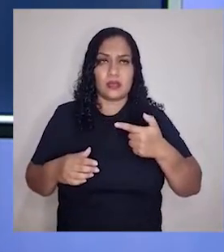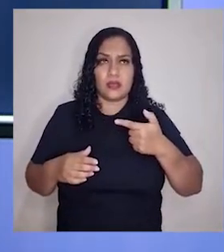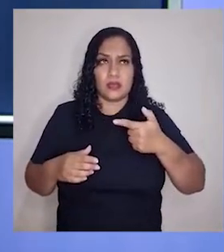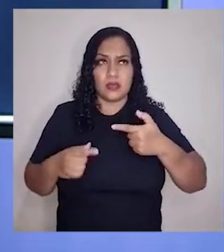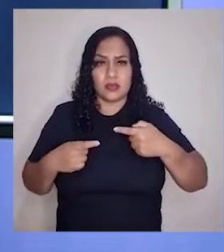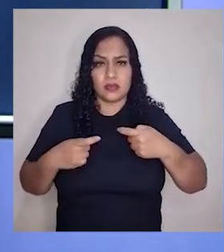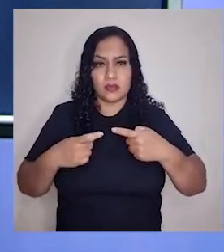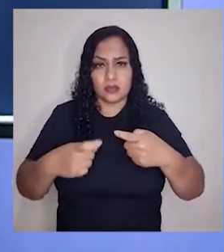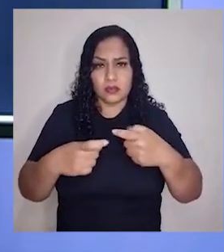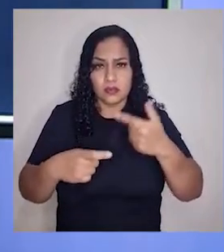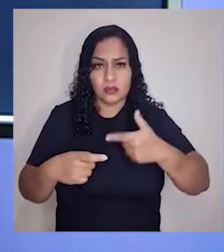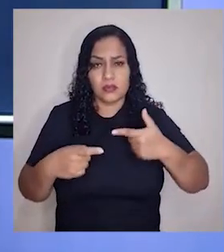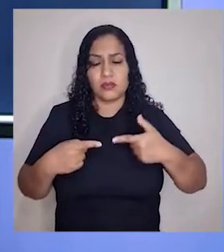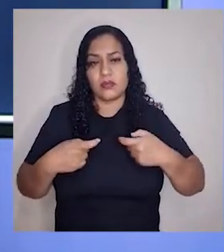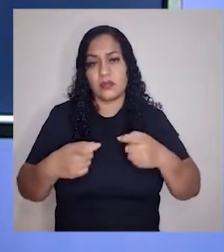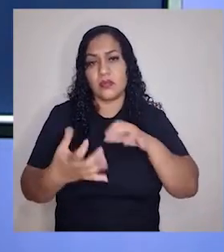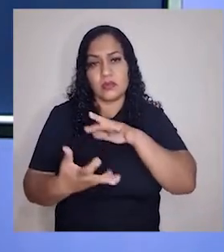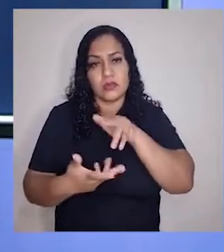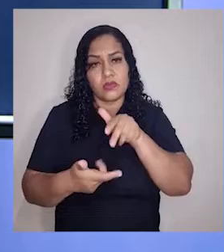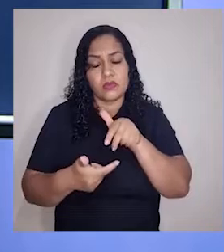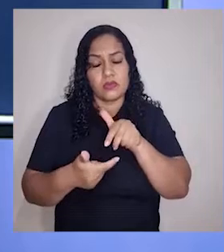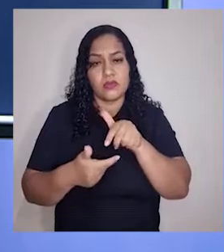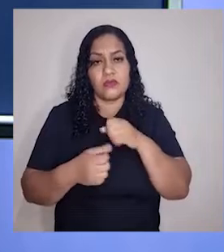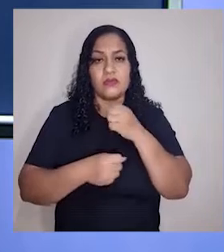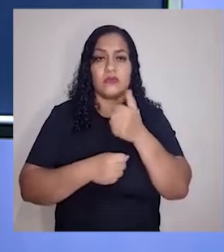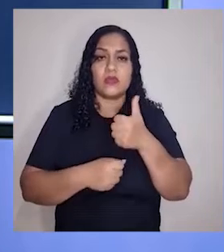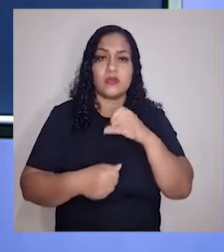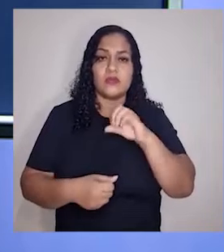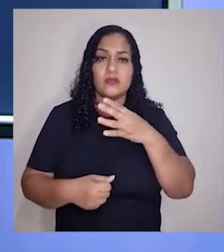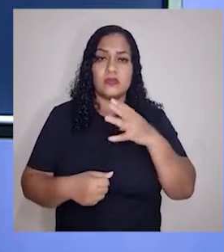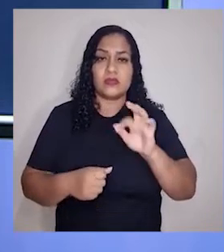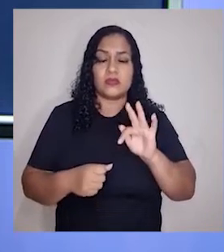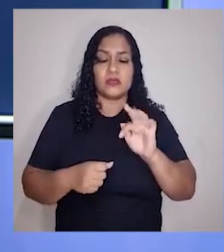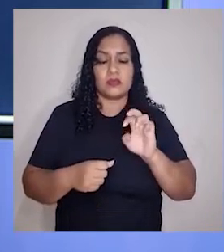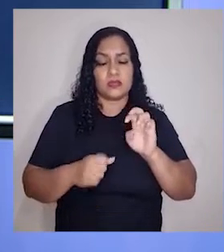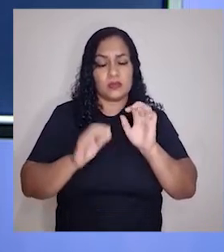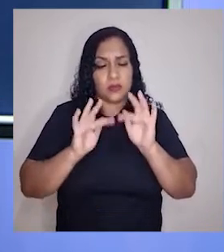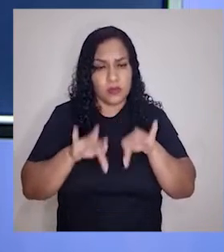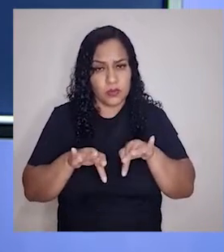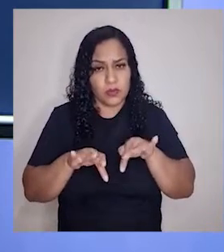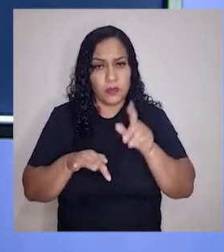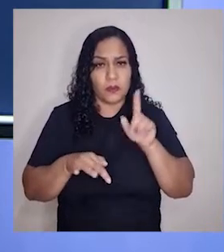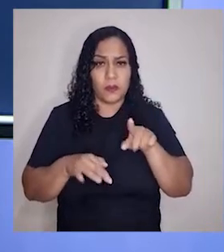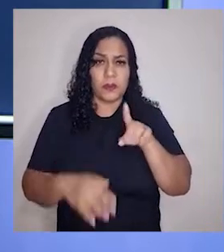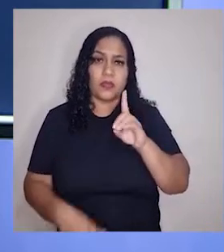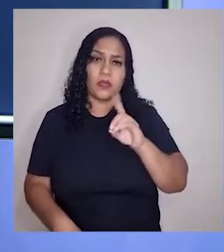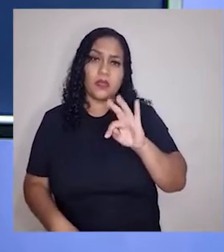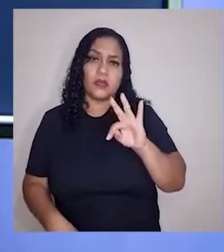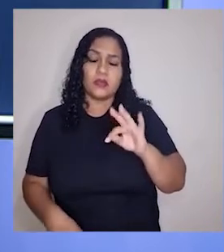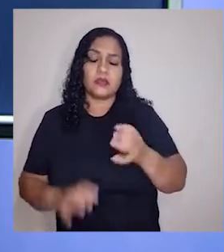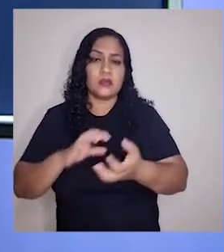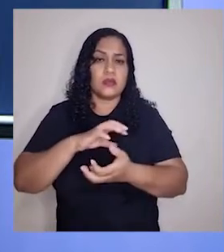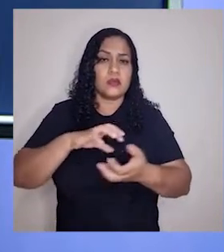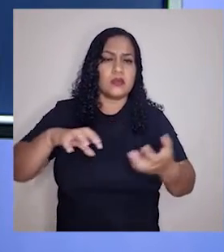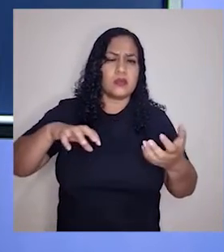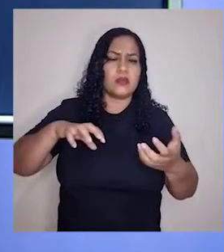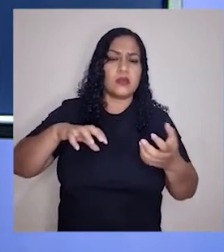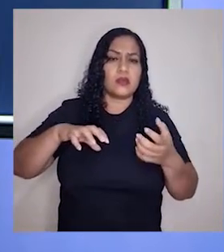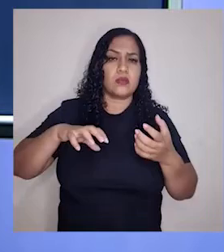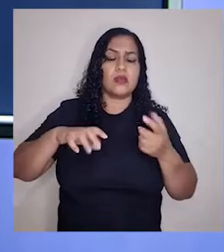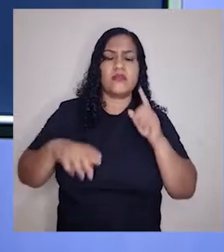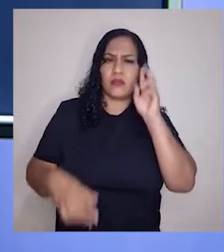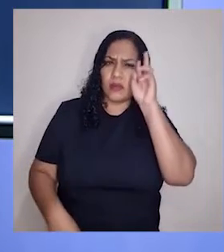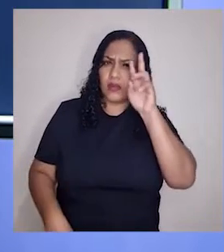1945. Como é que funciona? É de fato a consolidação da DIT, né? Com a Revolução